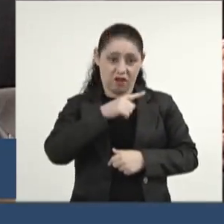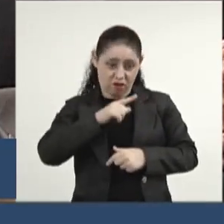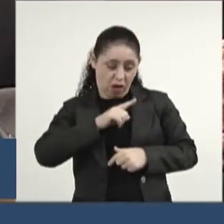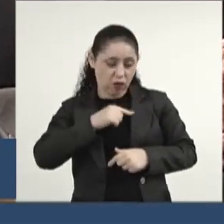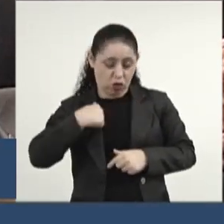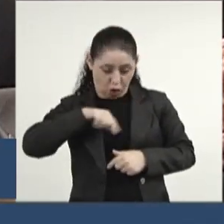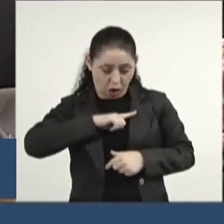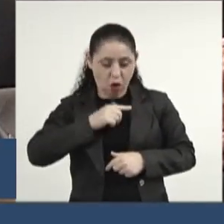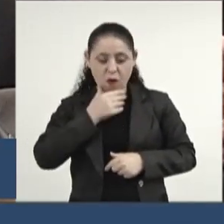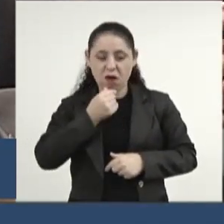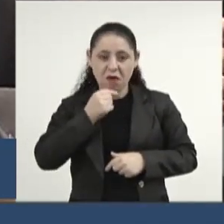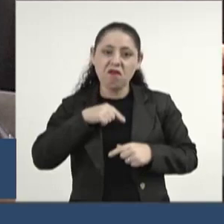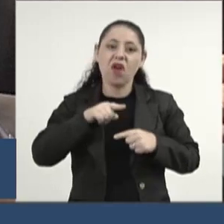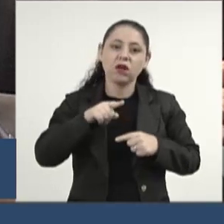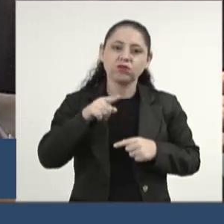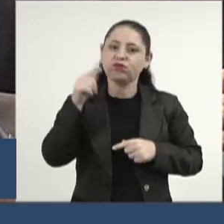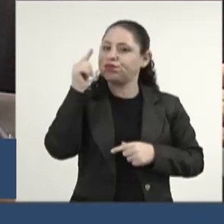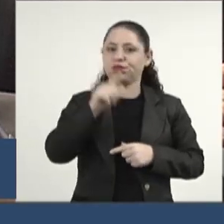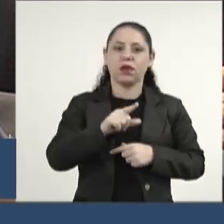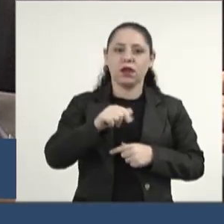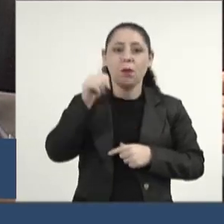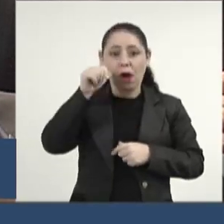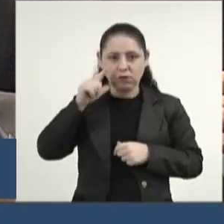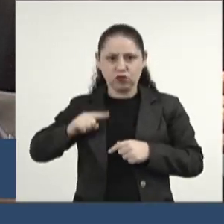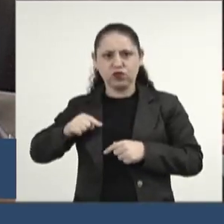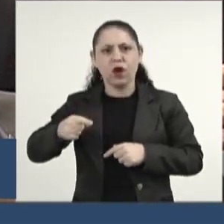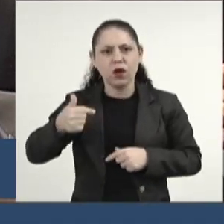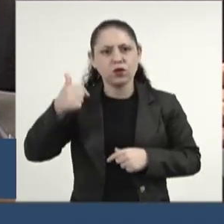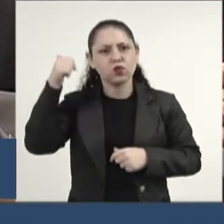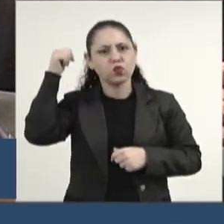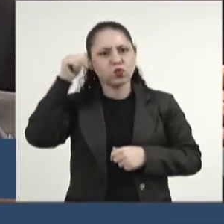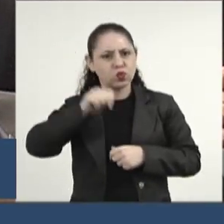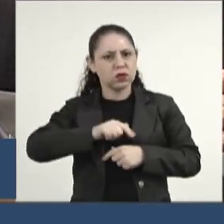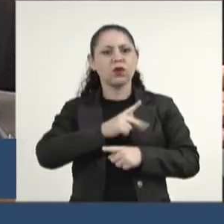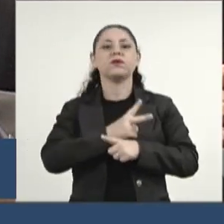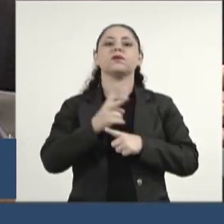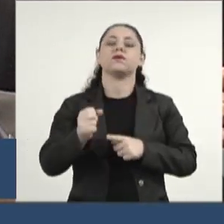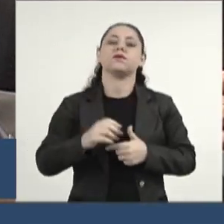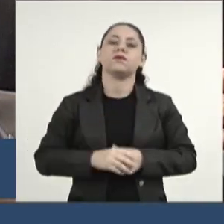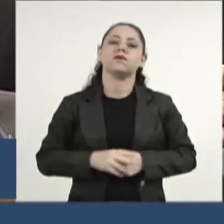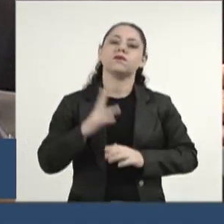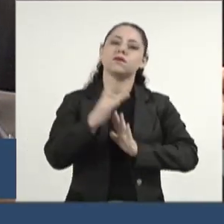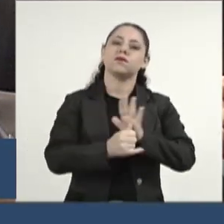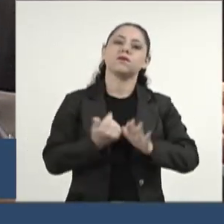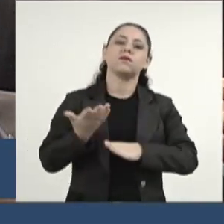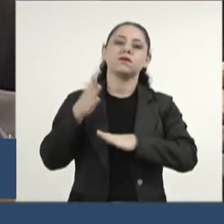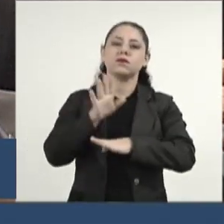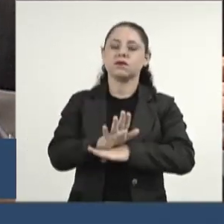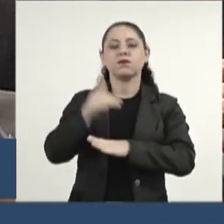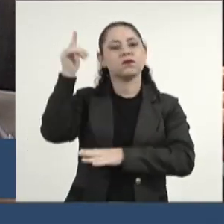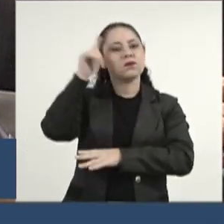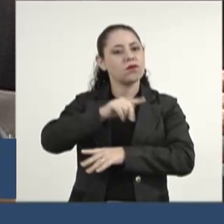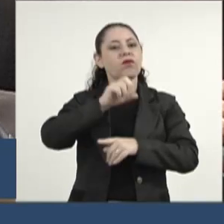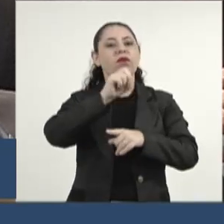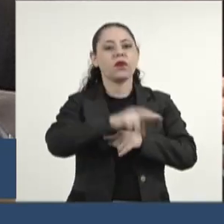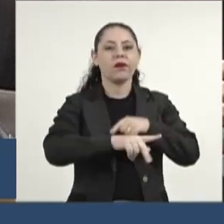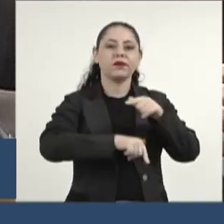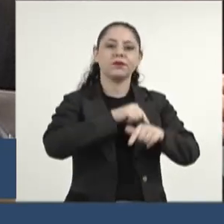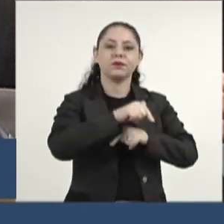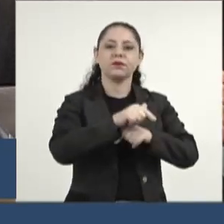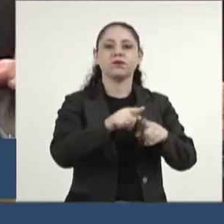conseguem. Então, esse projeto de minha autoria visa ajudar essas mulheres a conseguir o seu emprego